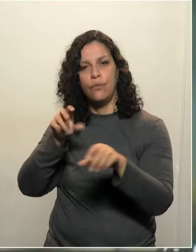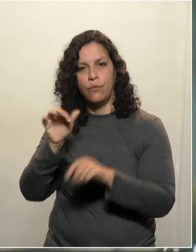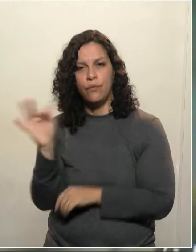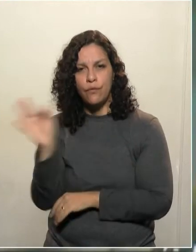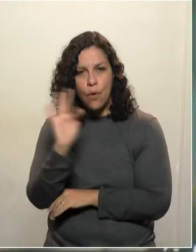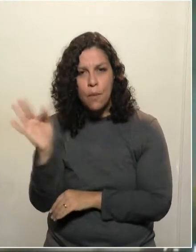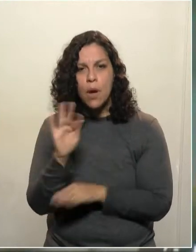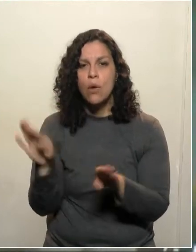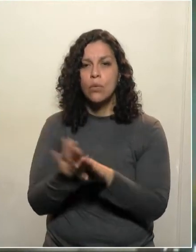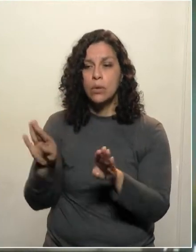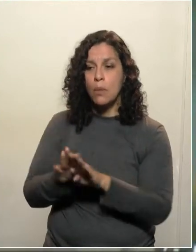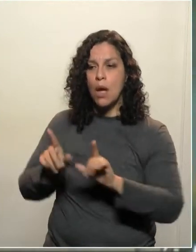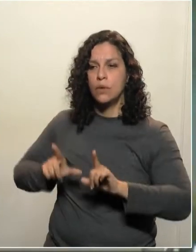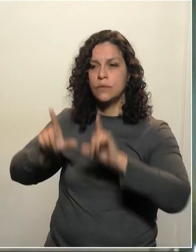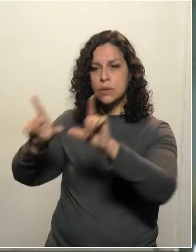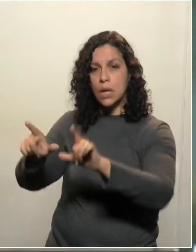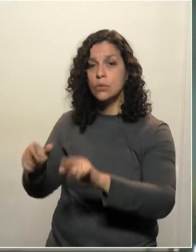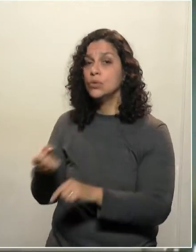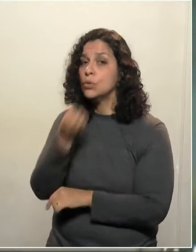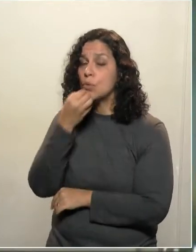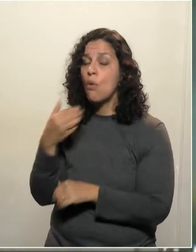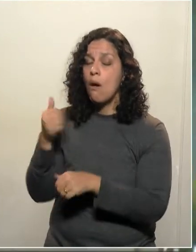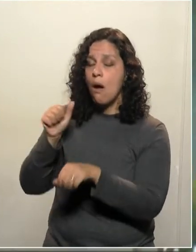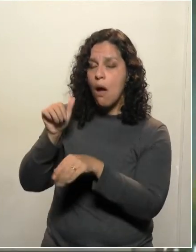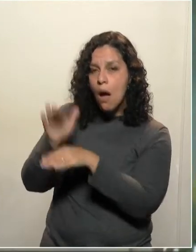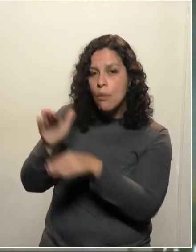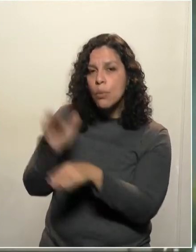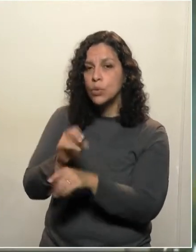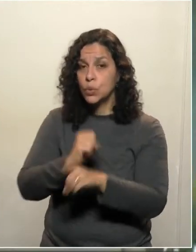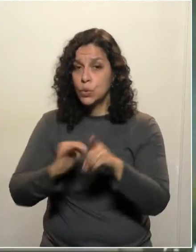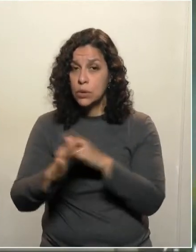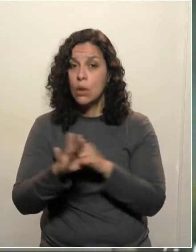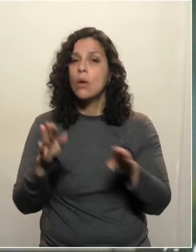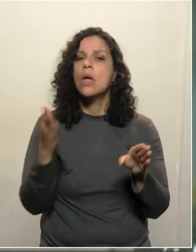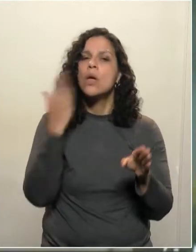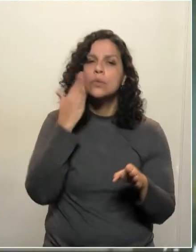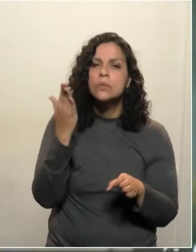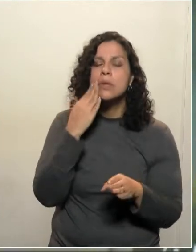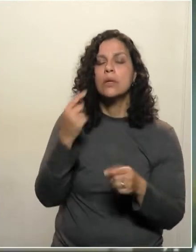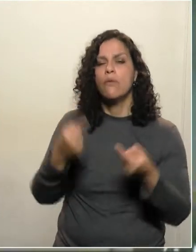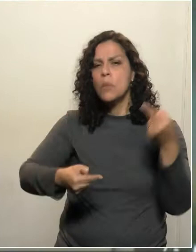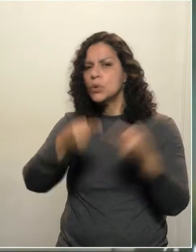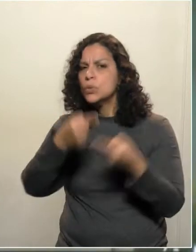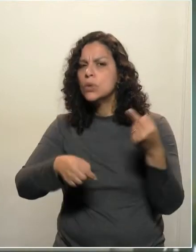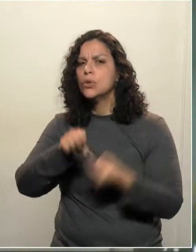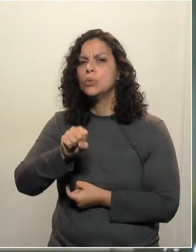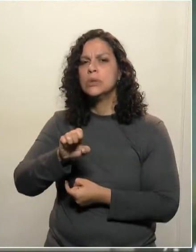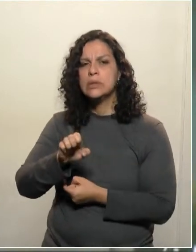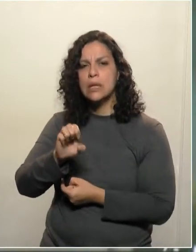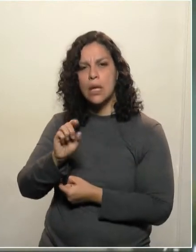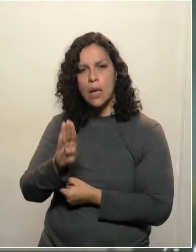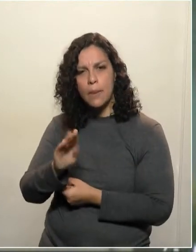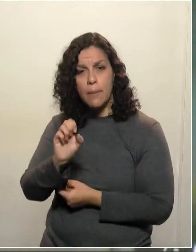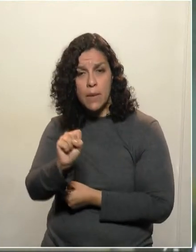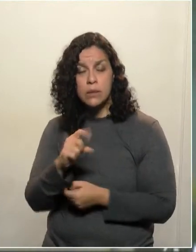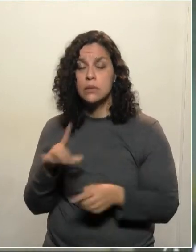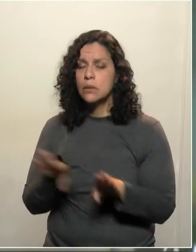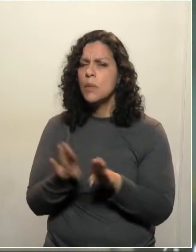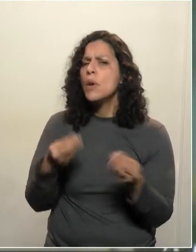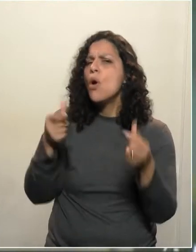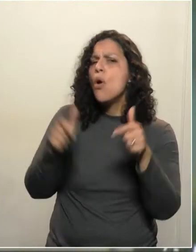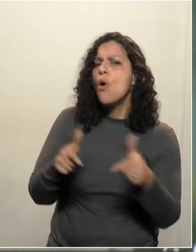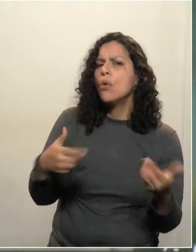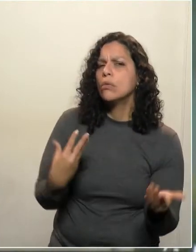de entidade beneficente de assistência social. Ontem, eu sei que houve um debate a respeito dos SEBAS, mas eu não continuo entendendo onde é que entram os